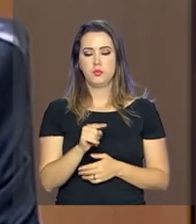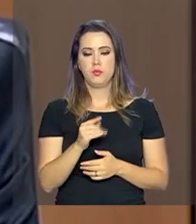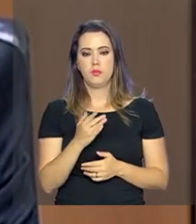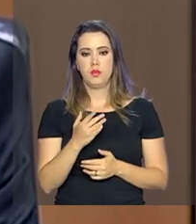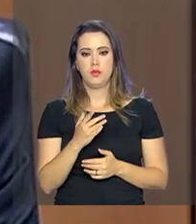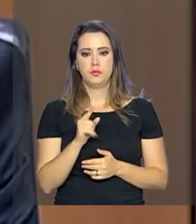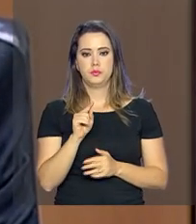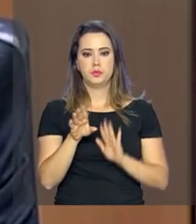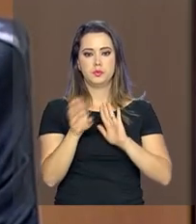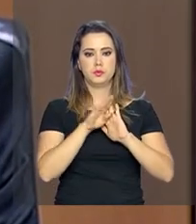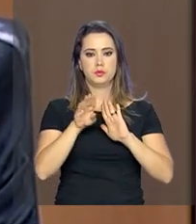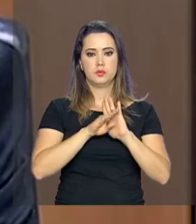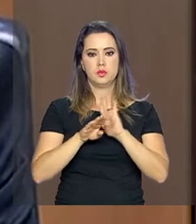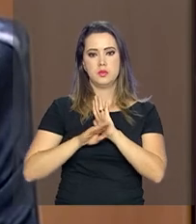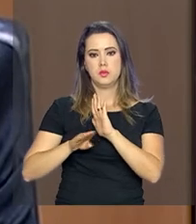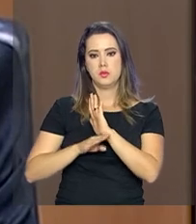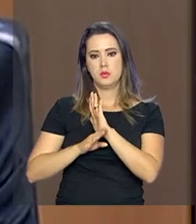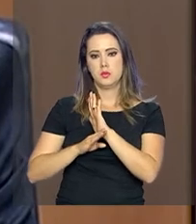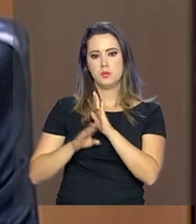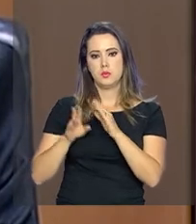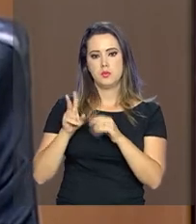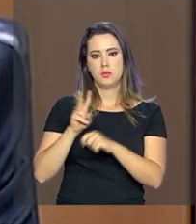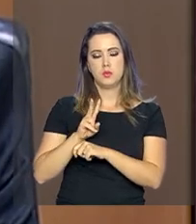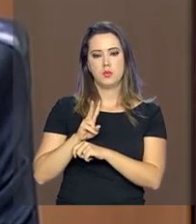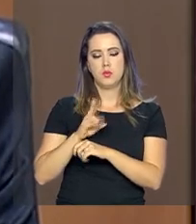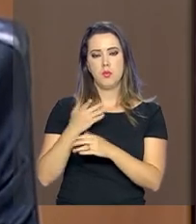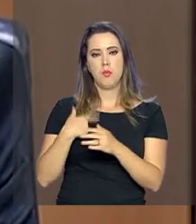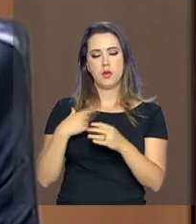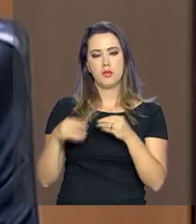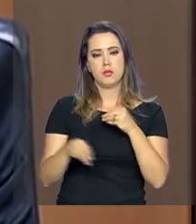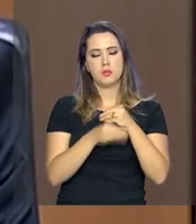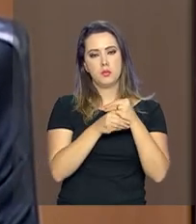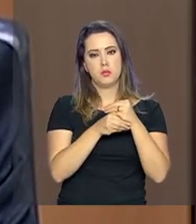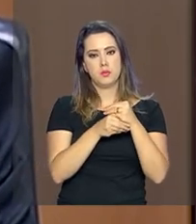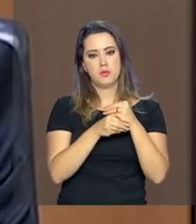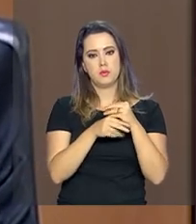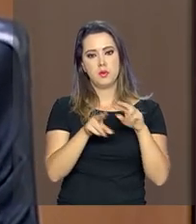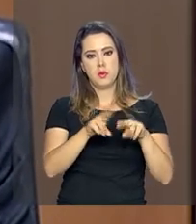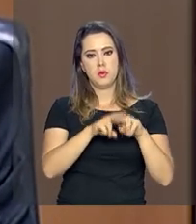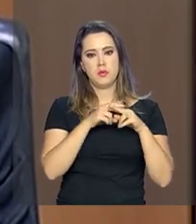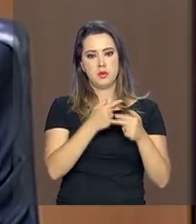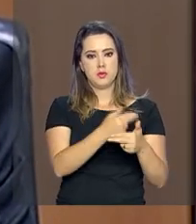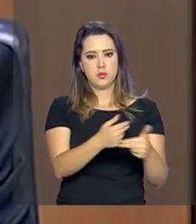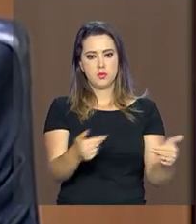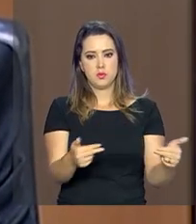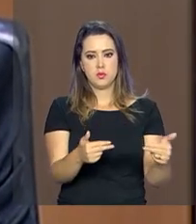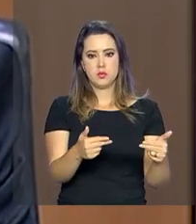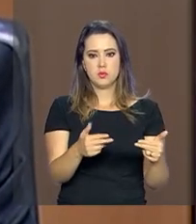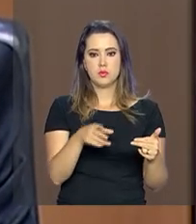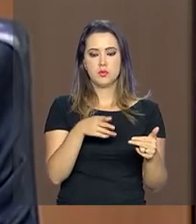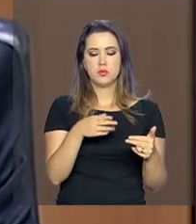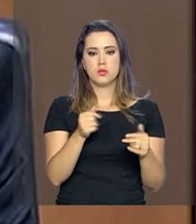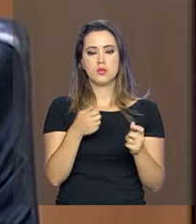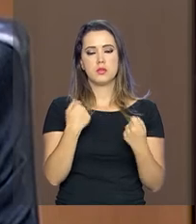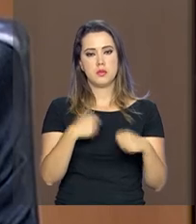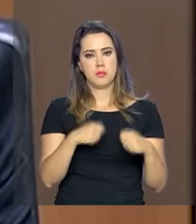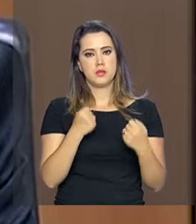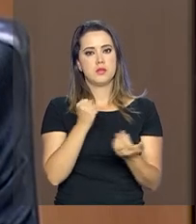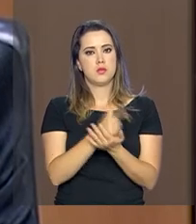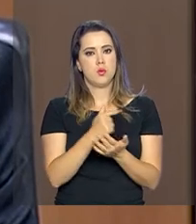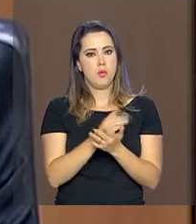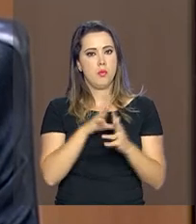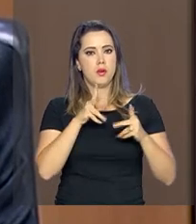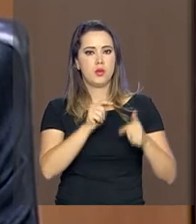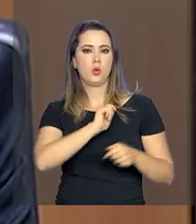Esse programa, ele será complementado, como também aqui já disse, pelo equipamento, o reequipamento de todas as